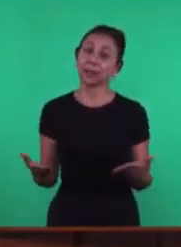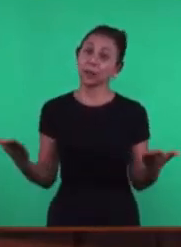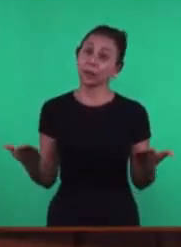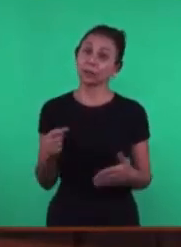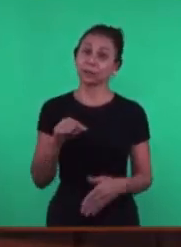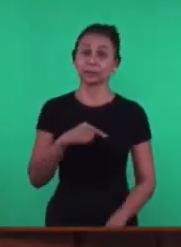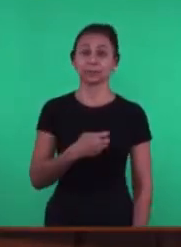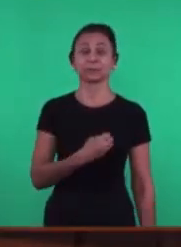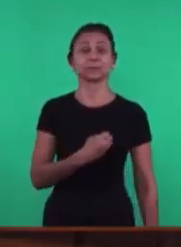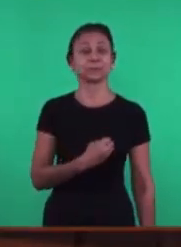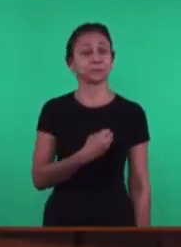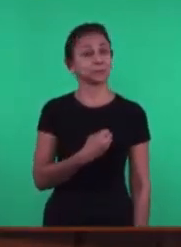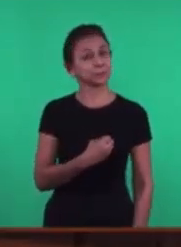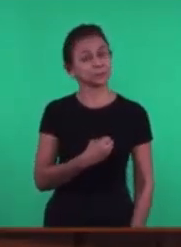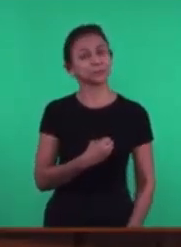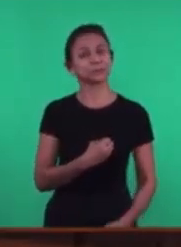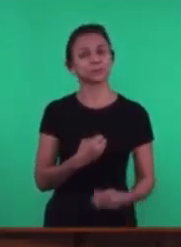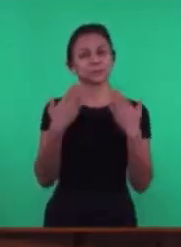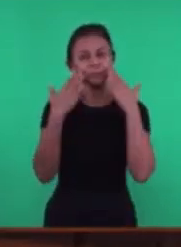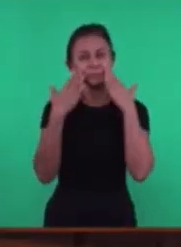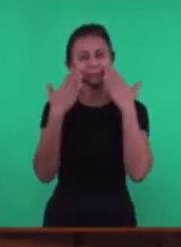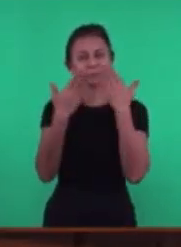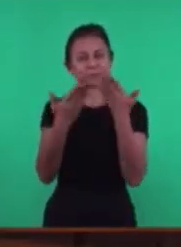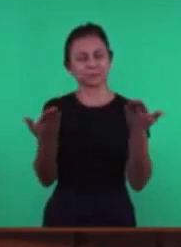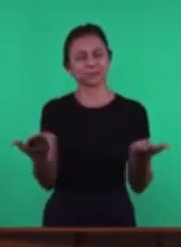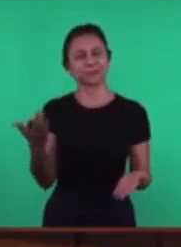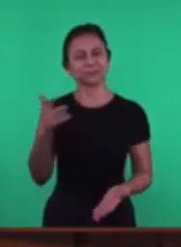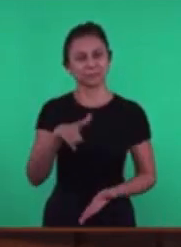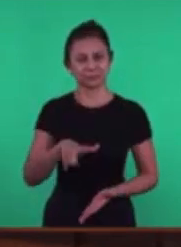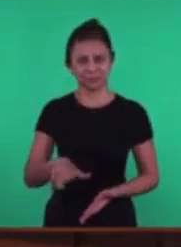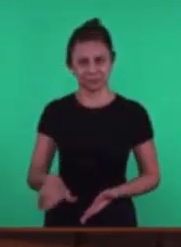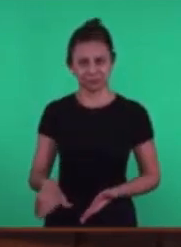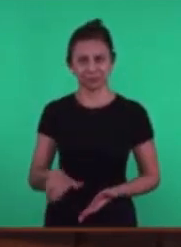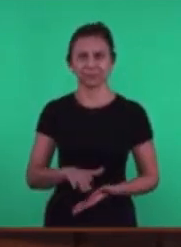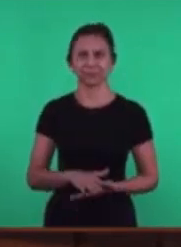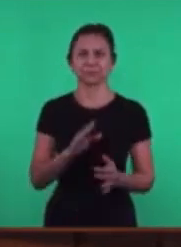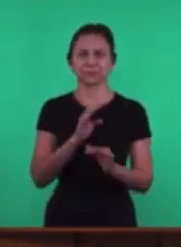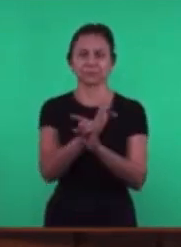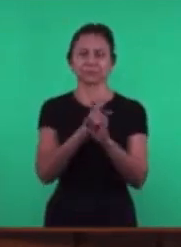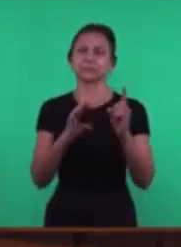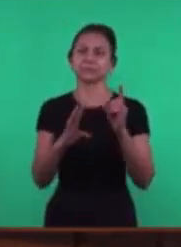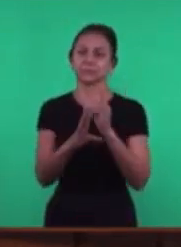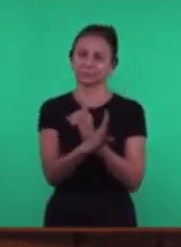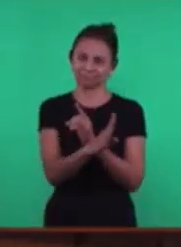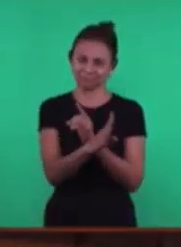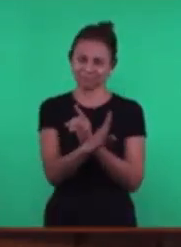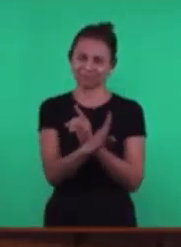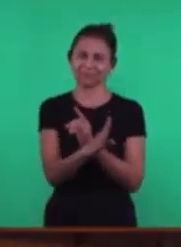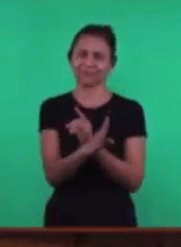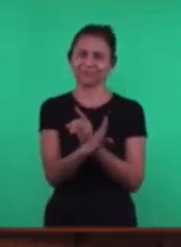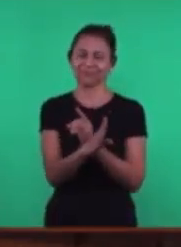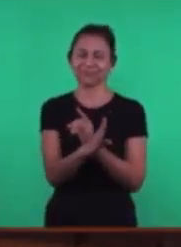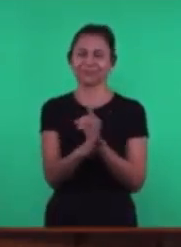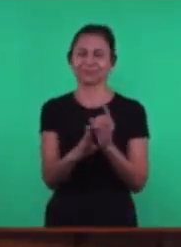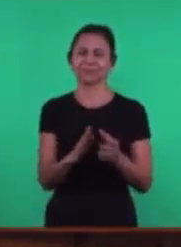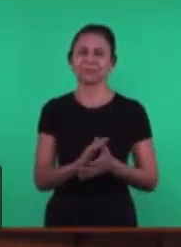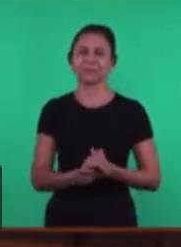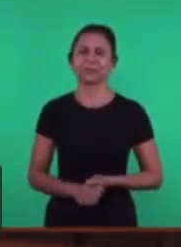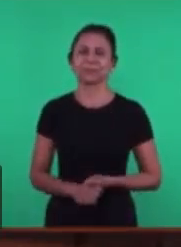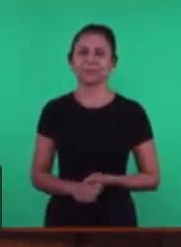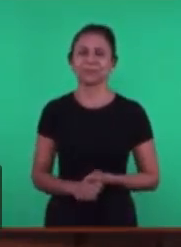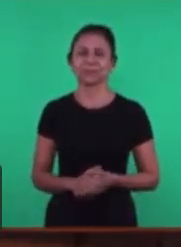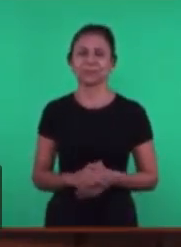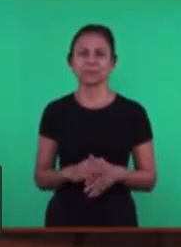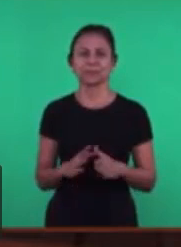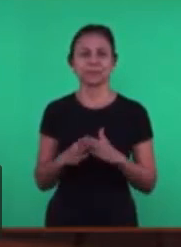estamos aqui para transmitir aos irmãos mais uma vez A nossa Escola Bíblica Dominical A Escola Bíblica Dominical da